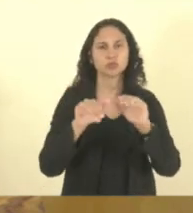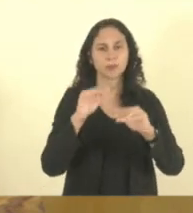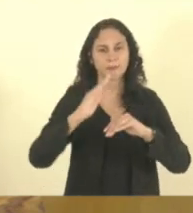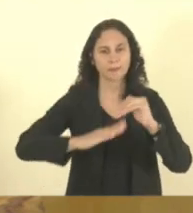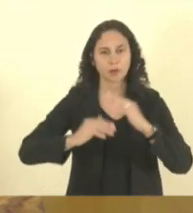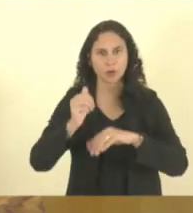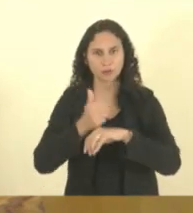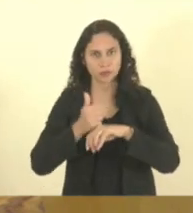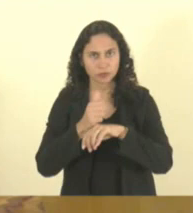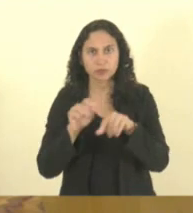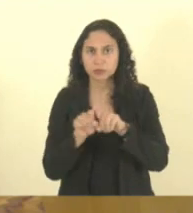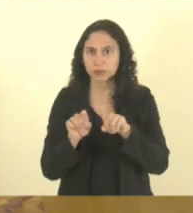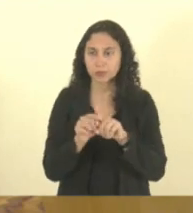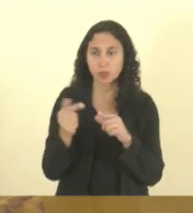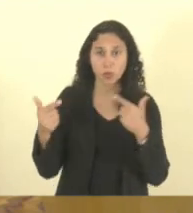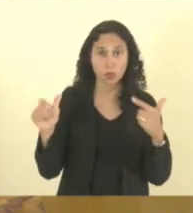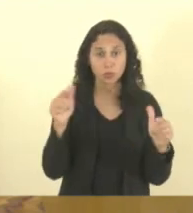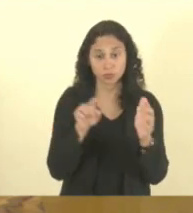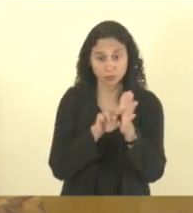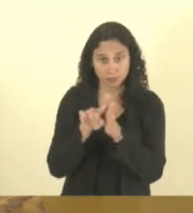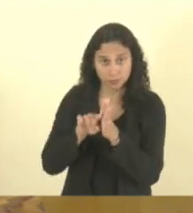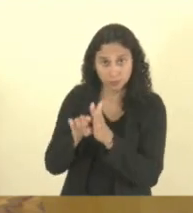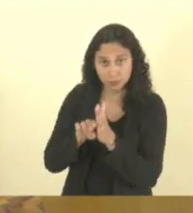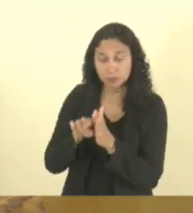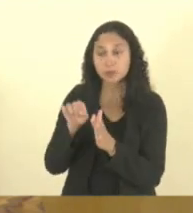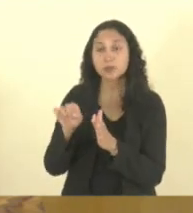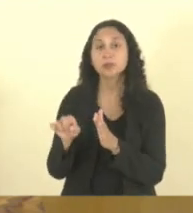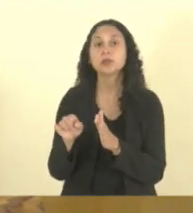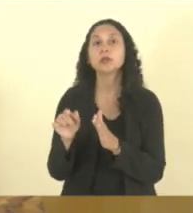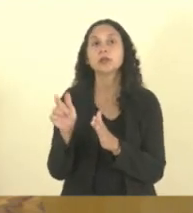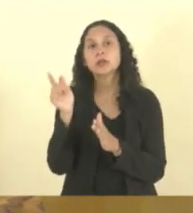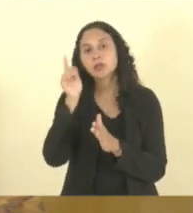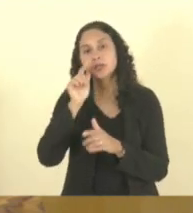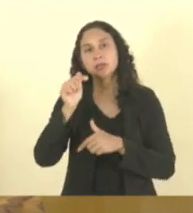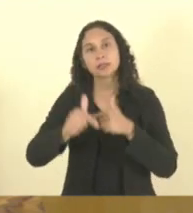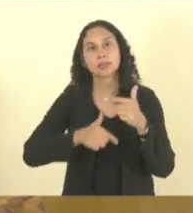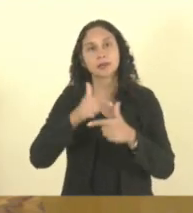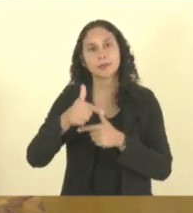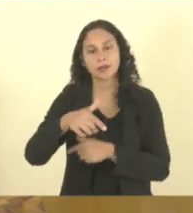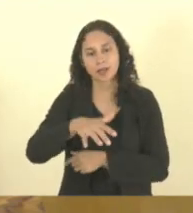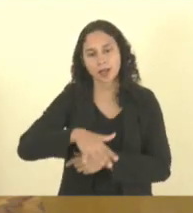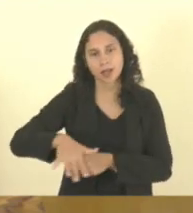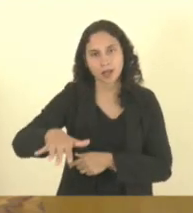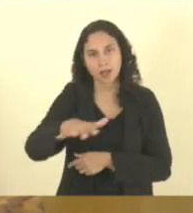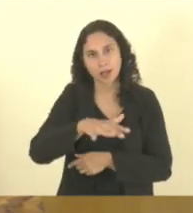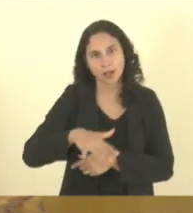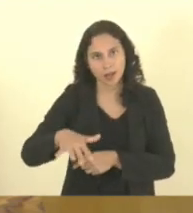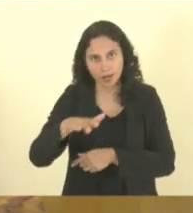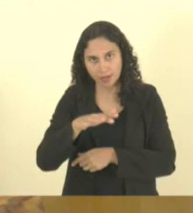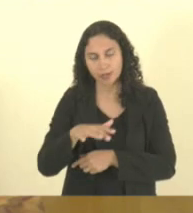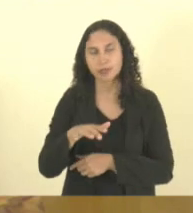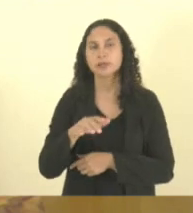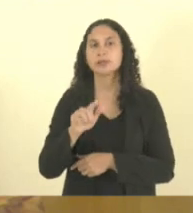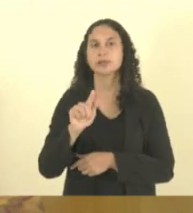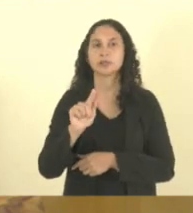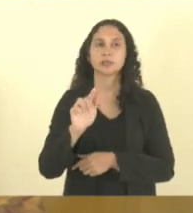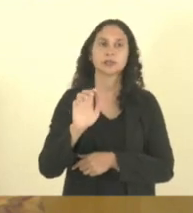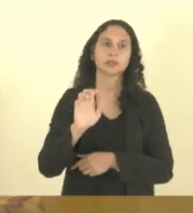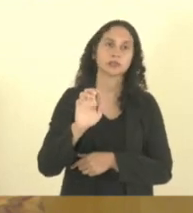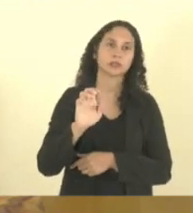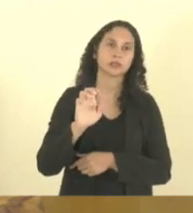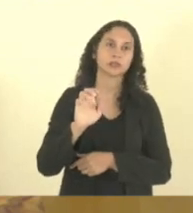demais pesquisadores que trabalham na inventariação da teia gigante que é a genealogia capixaba,